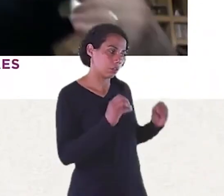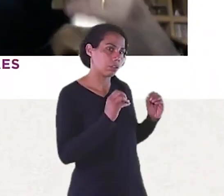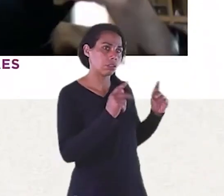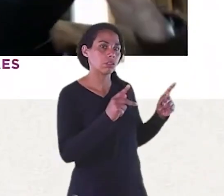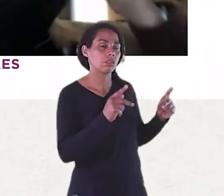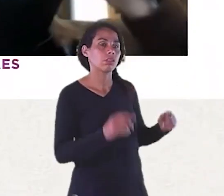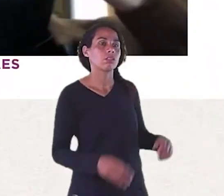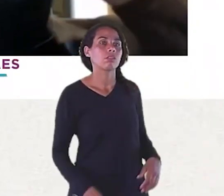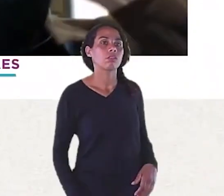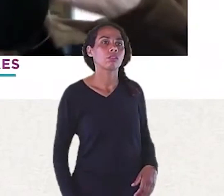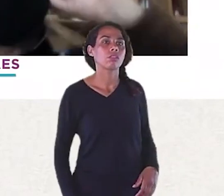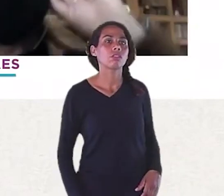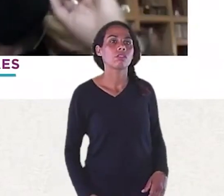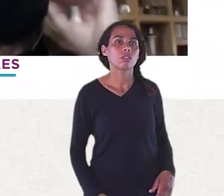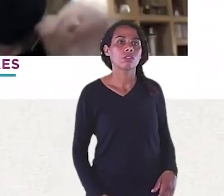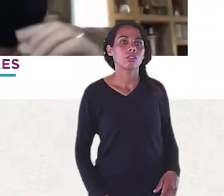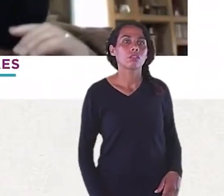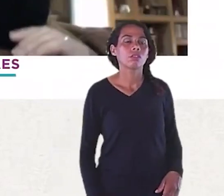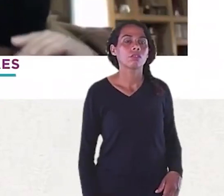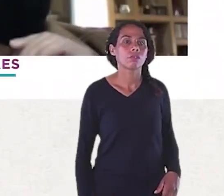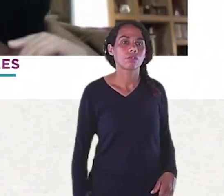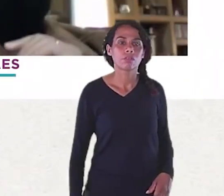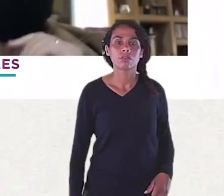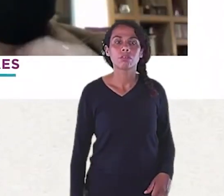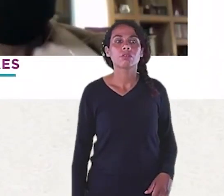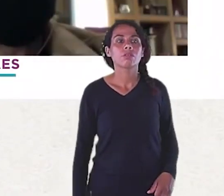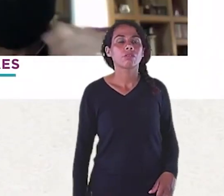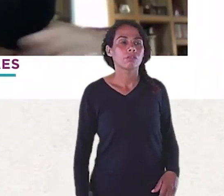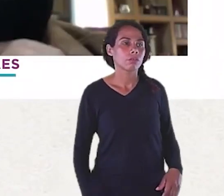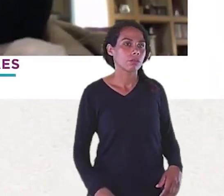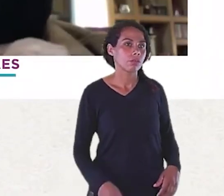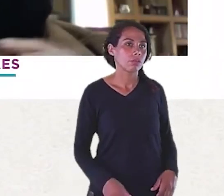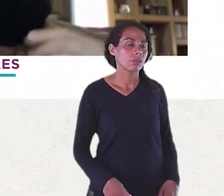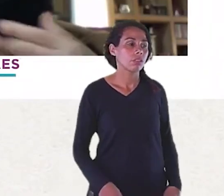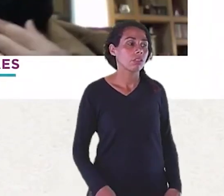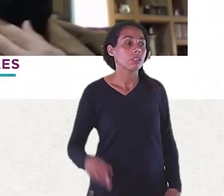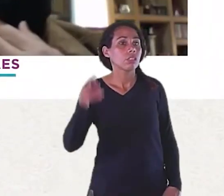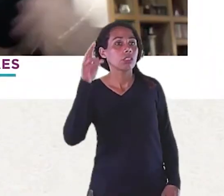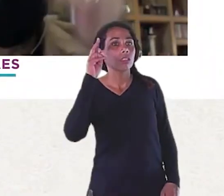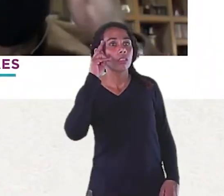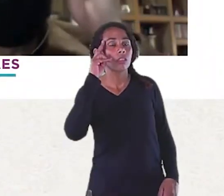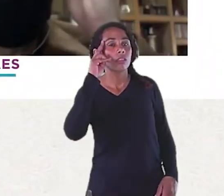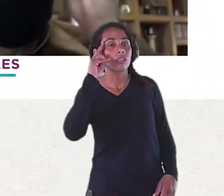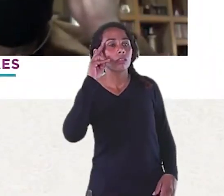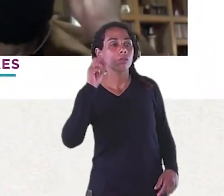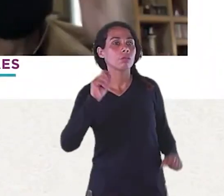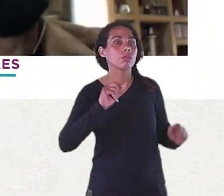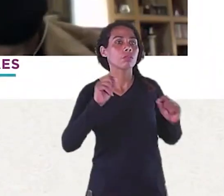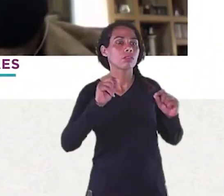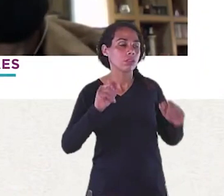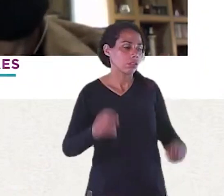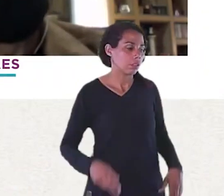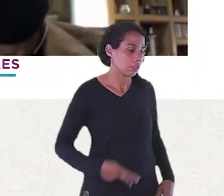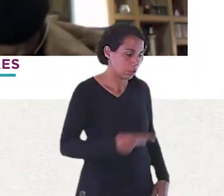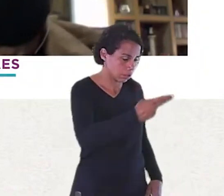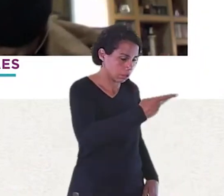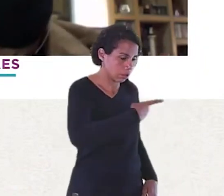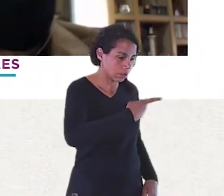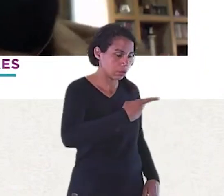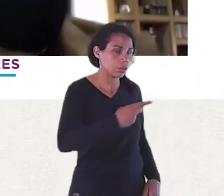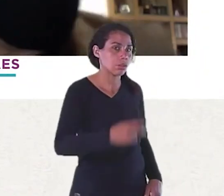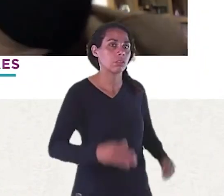Suas máscaras Dizer que nós estamos Dentro de casa Em ambiente seguro É claro Por isso que estamos Sem máscara E